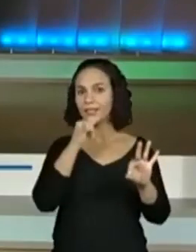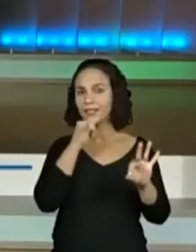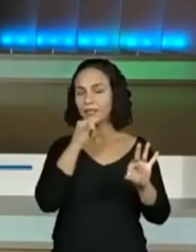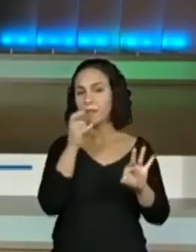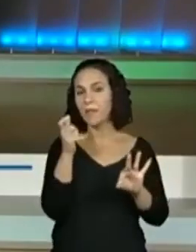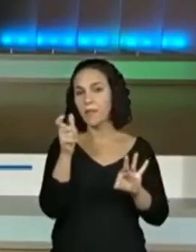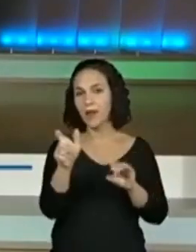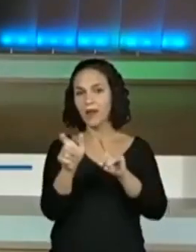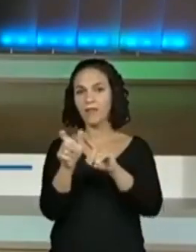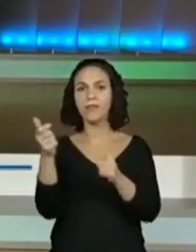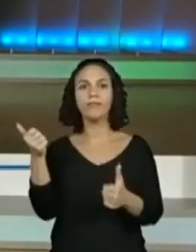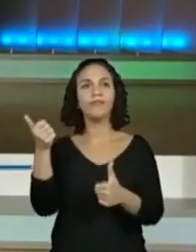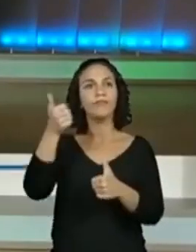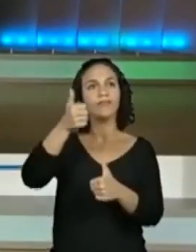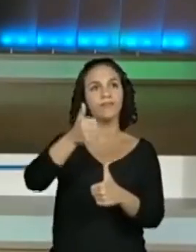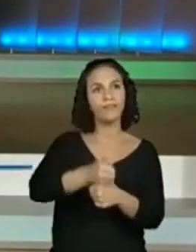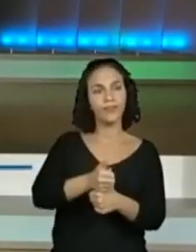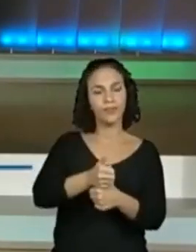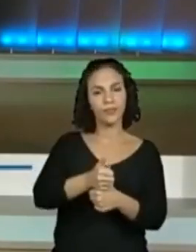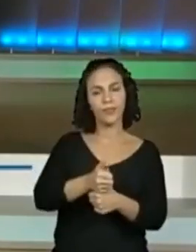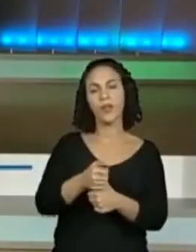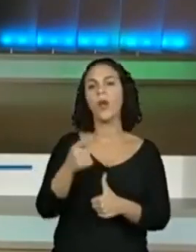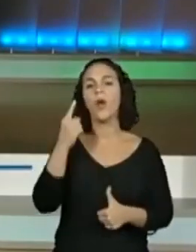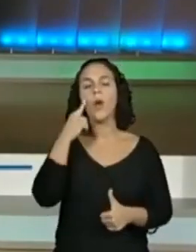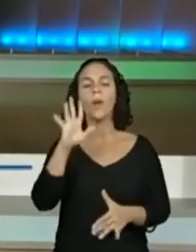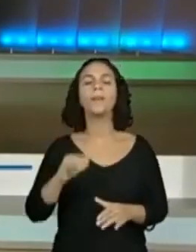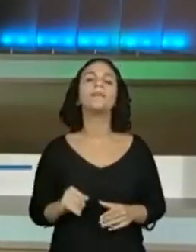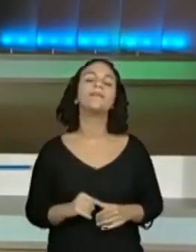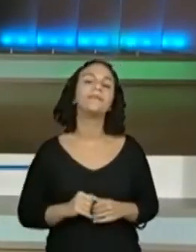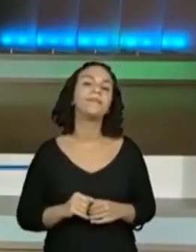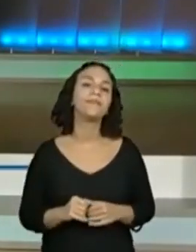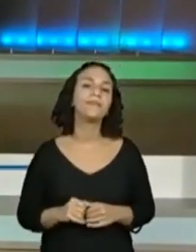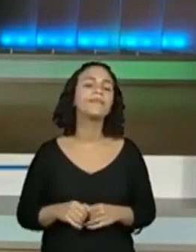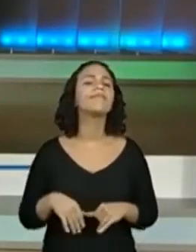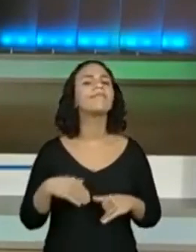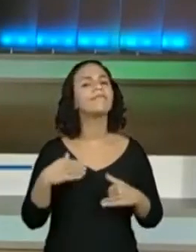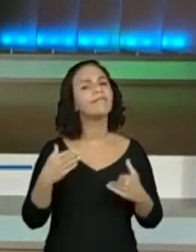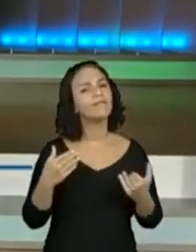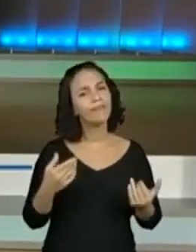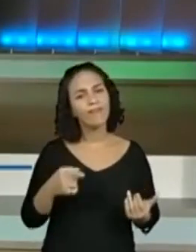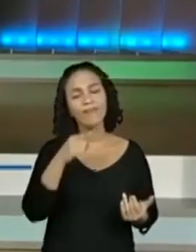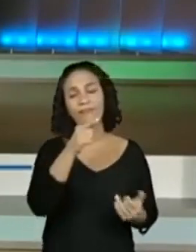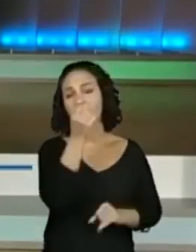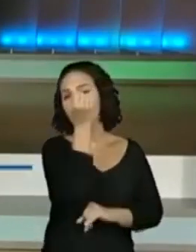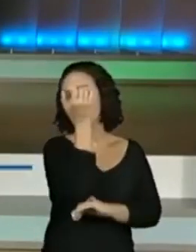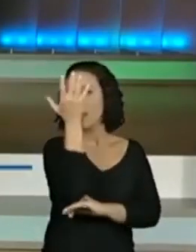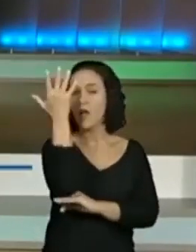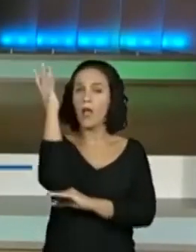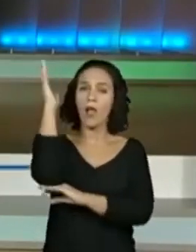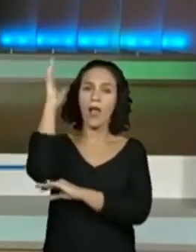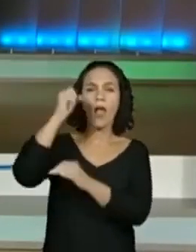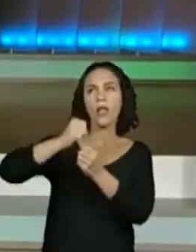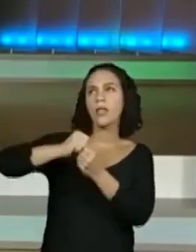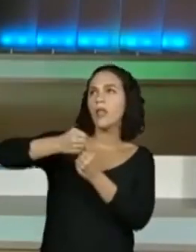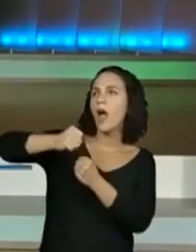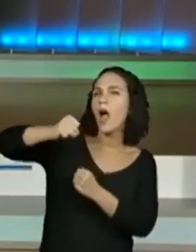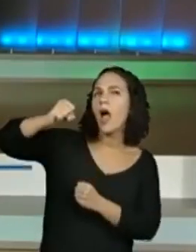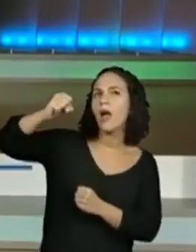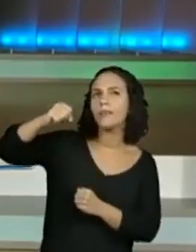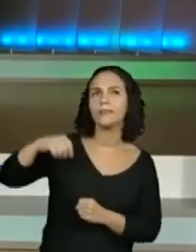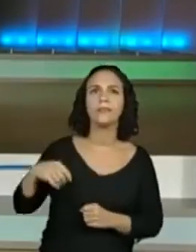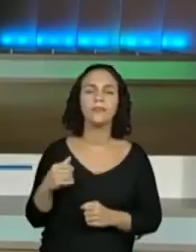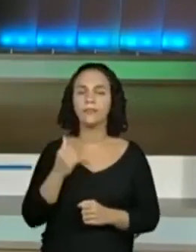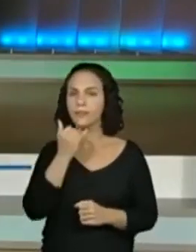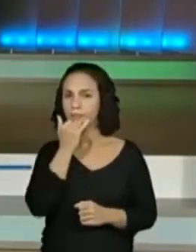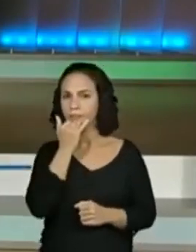palavra substituindo por estilingue. Assim, era um jequitibá enorme, uma... Espera um pouquinho,